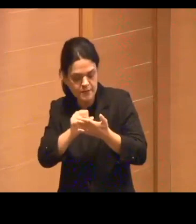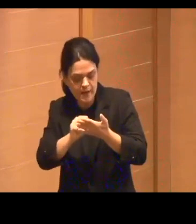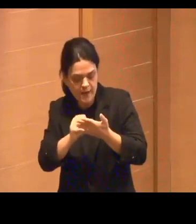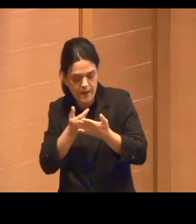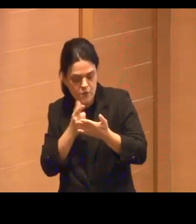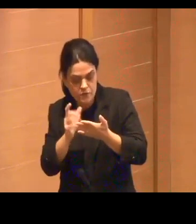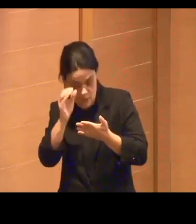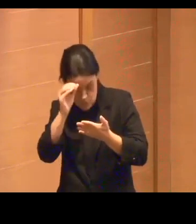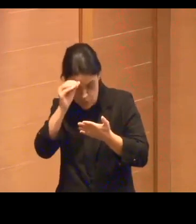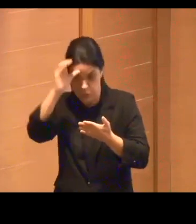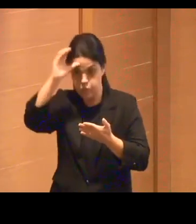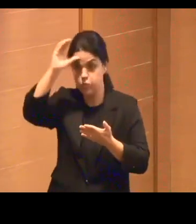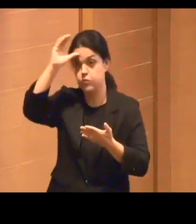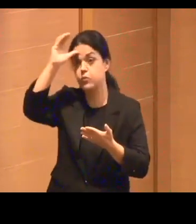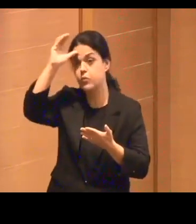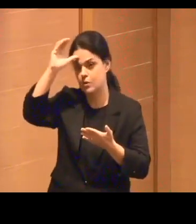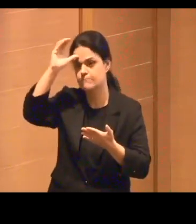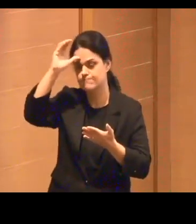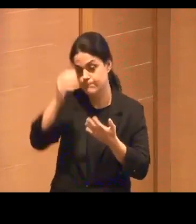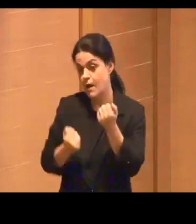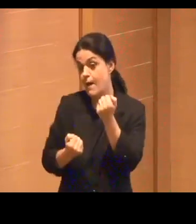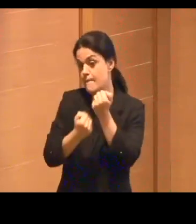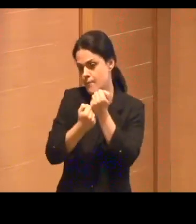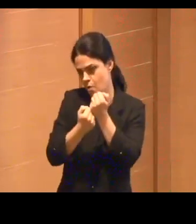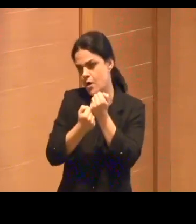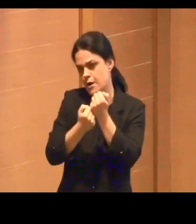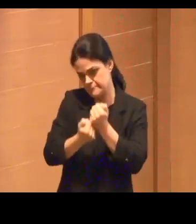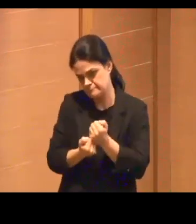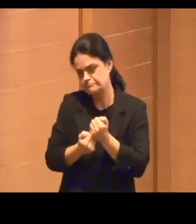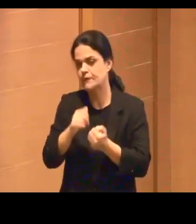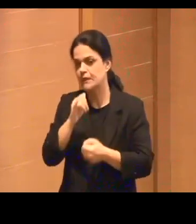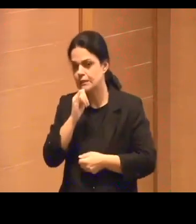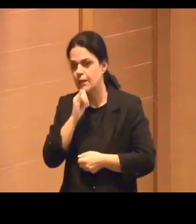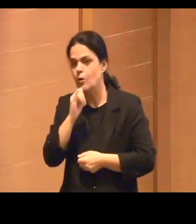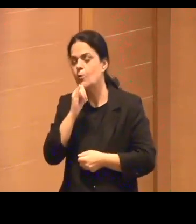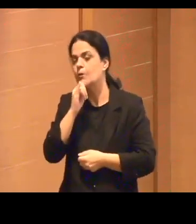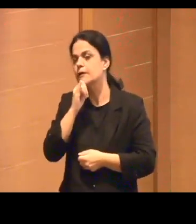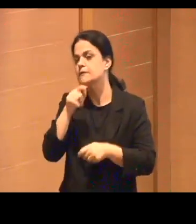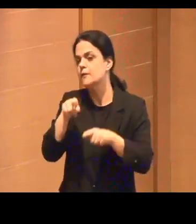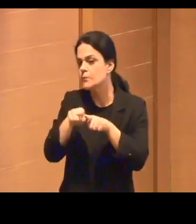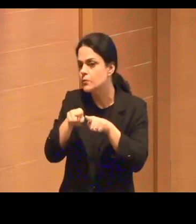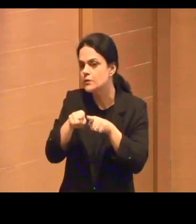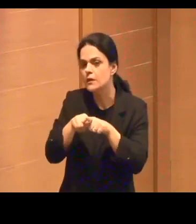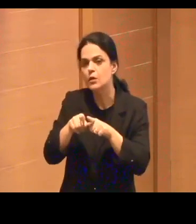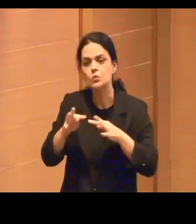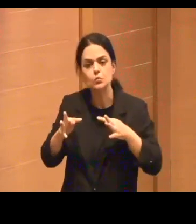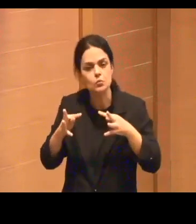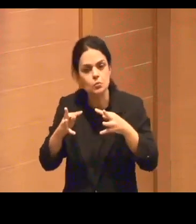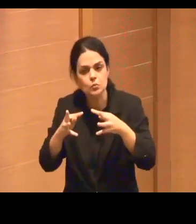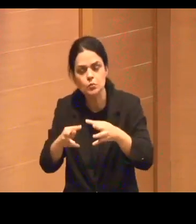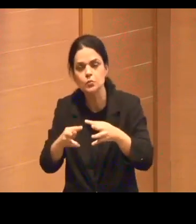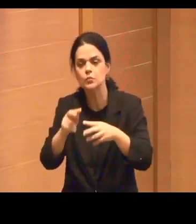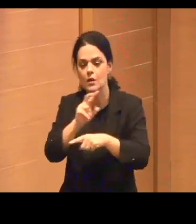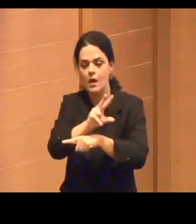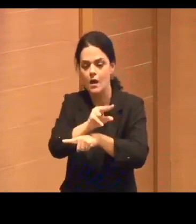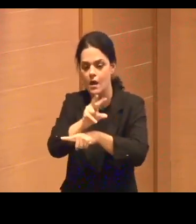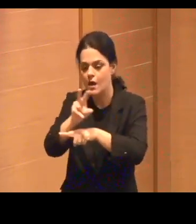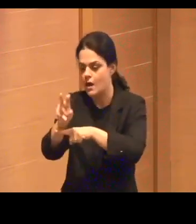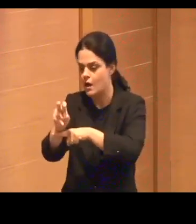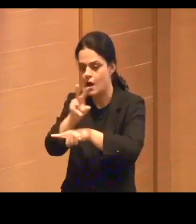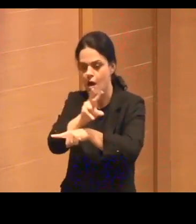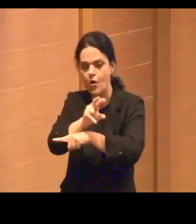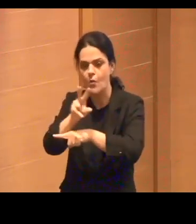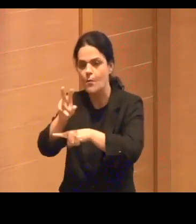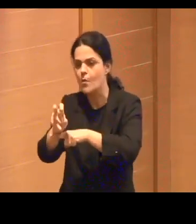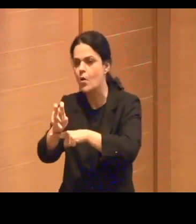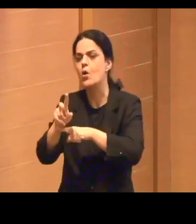a robótica educacional, as linguagens de programação, todas estão alinhadas a essa concepção pedagógica do uso da